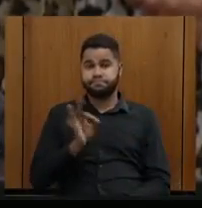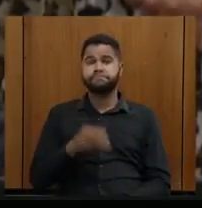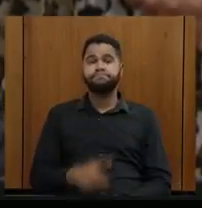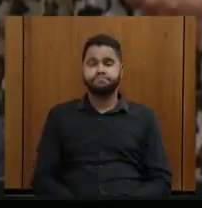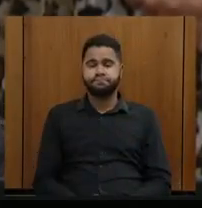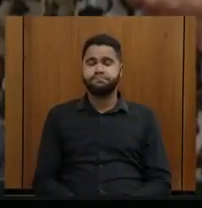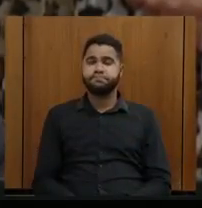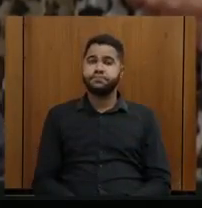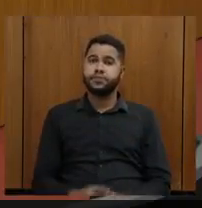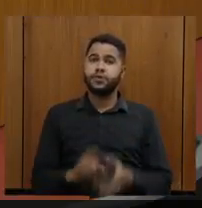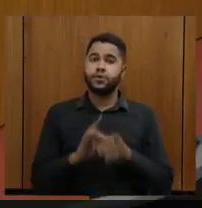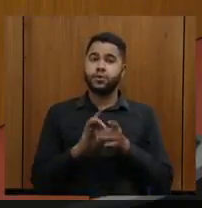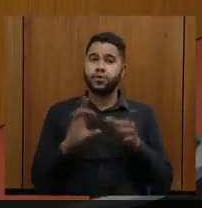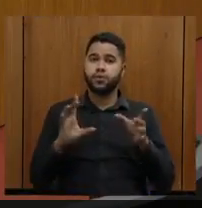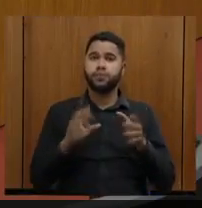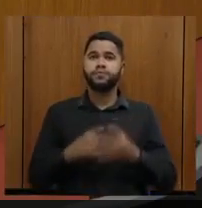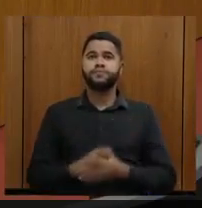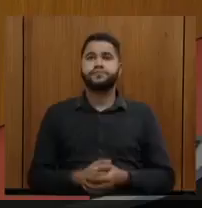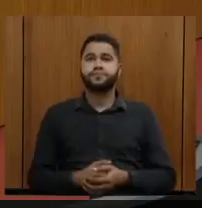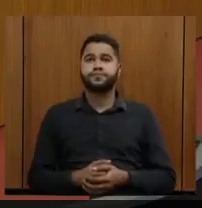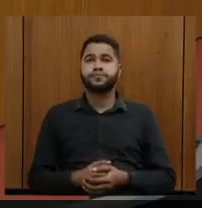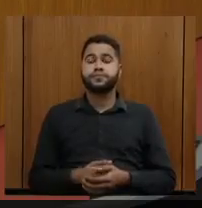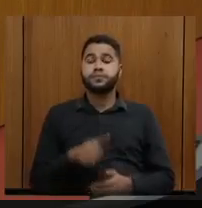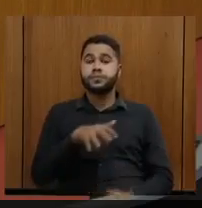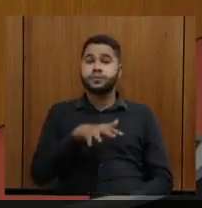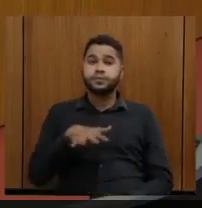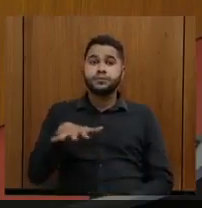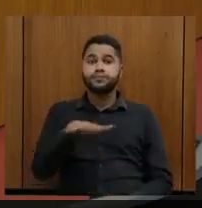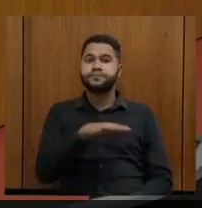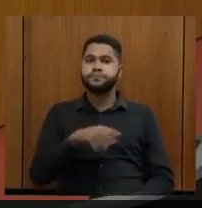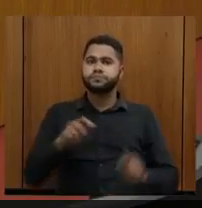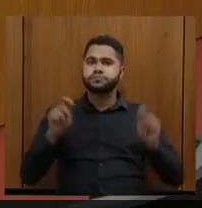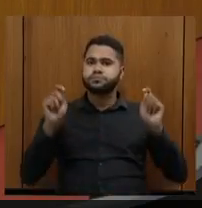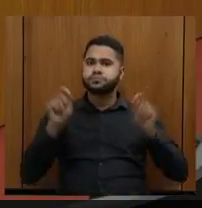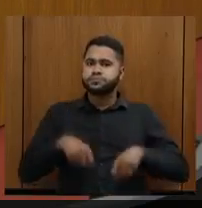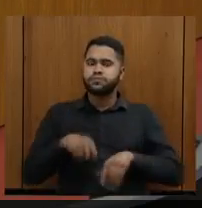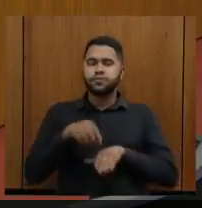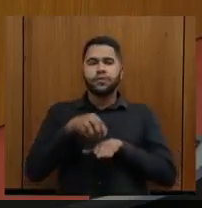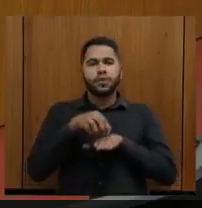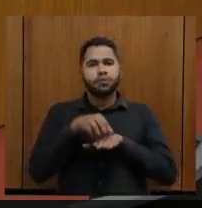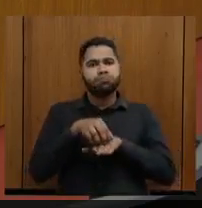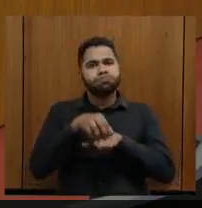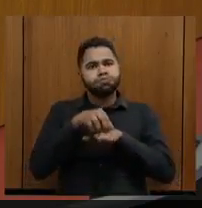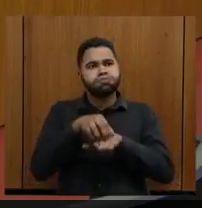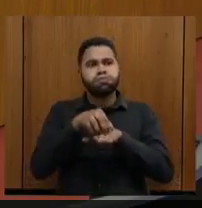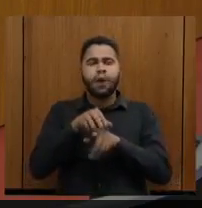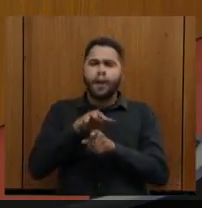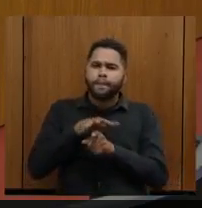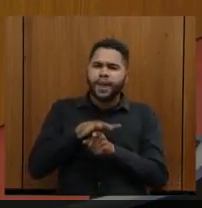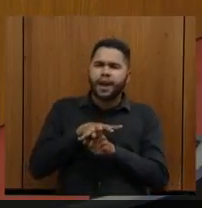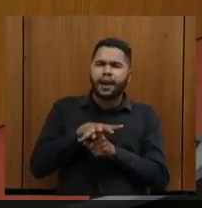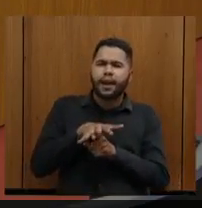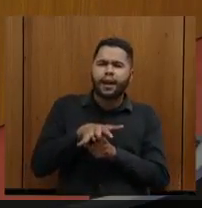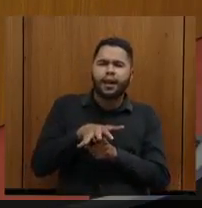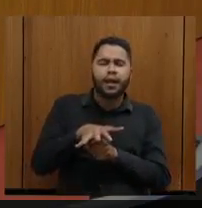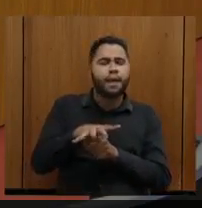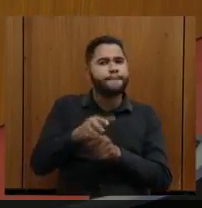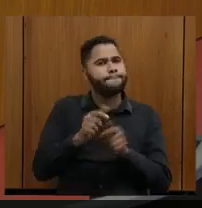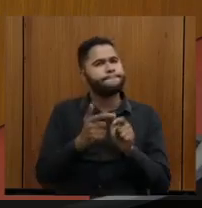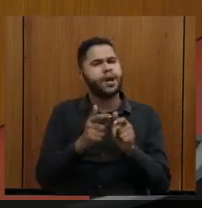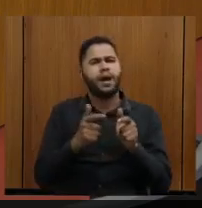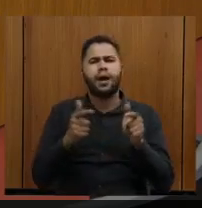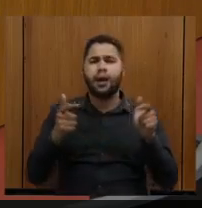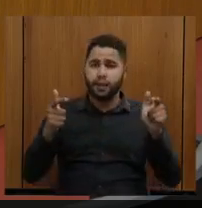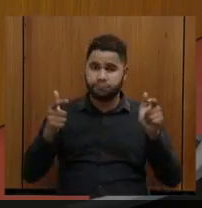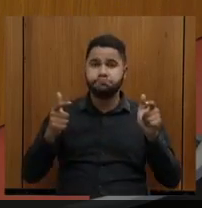com a sua permissão, presidente. E é uma região que tem um potencial de turismo imenso e que está crescendo cada dia mais,